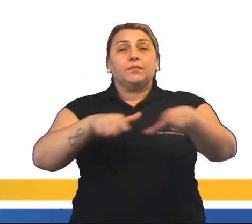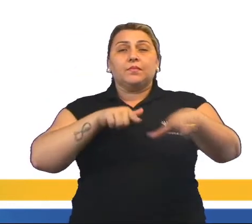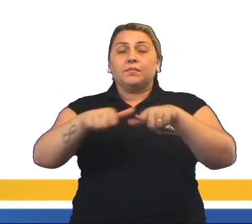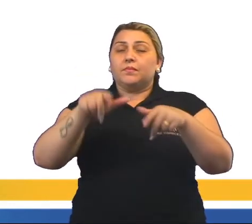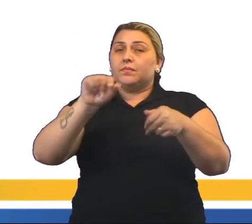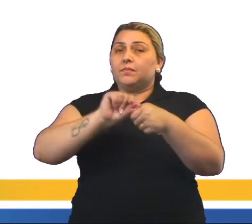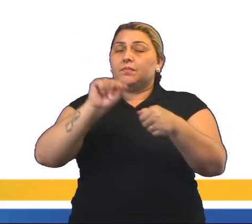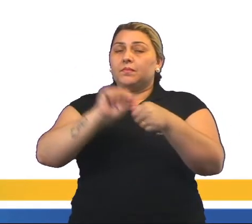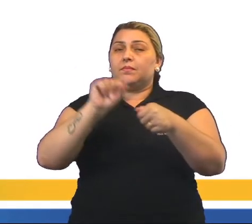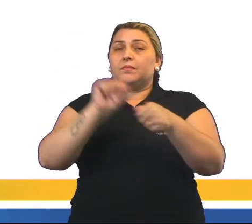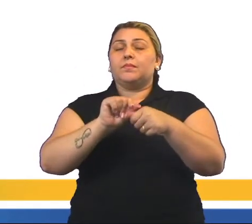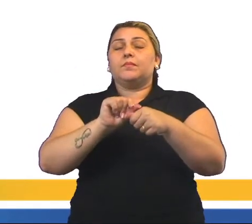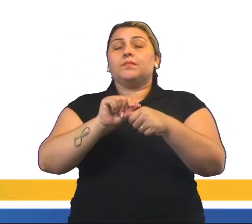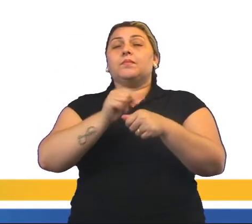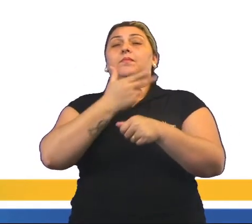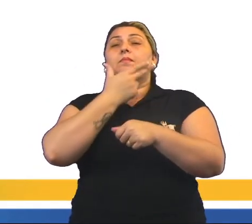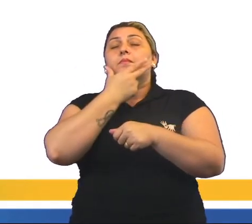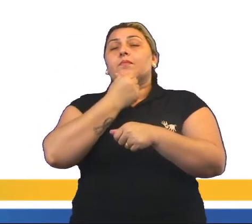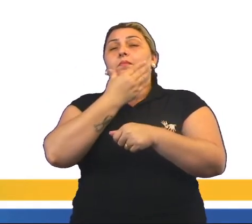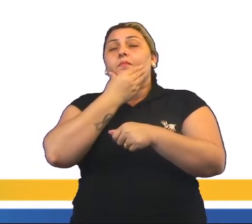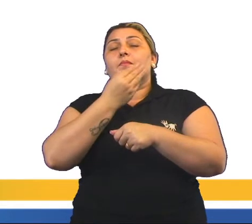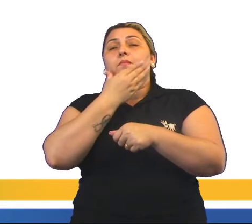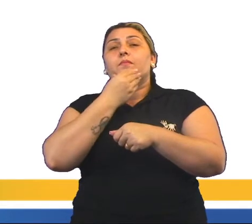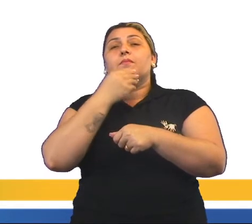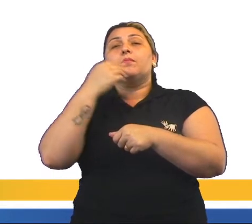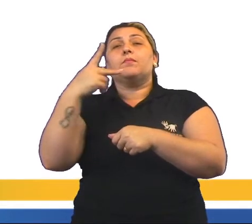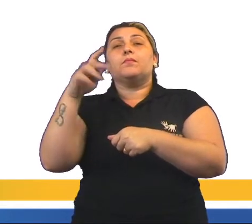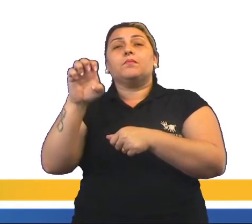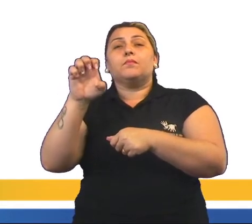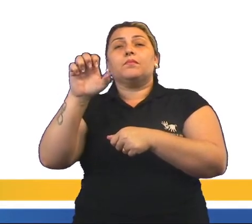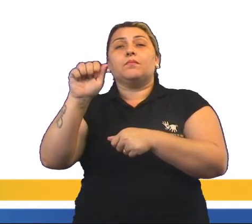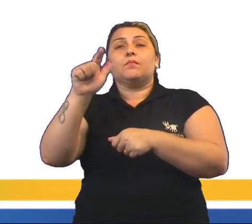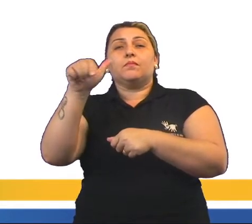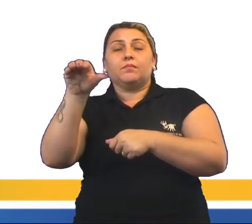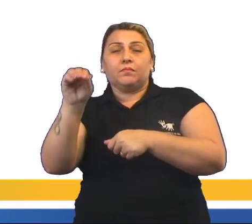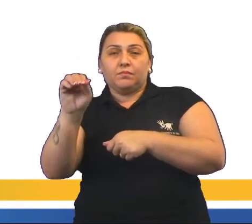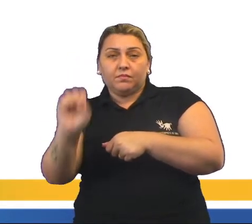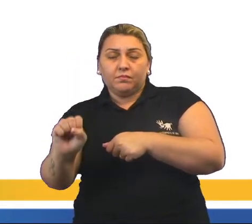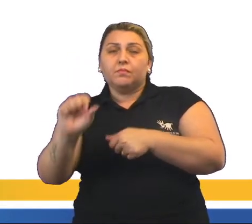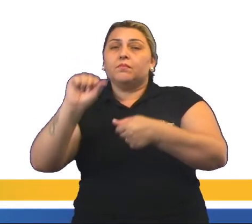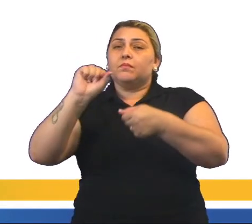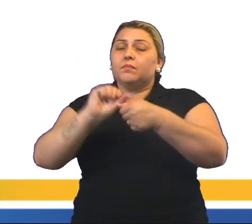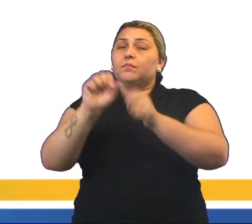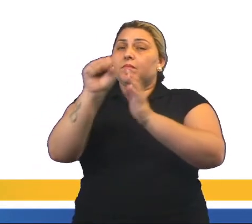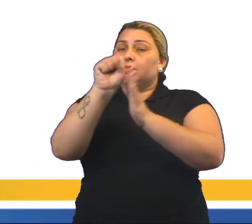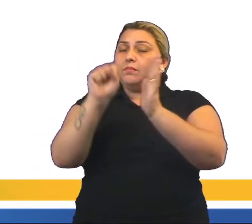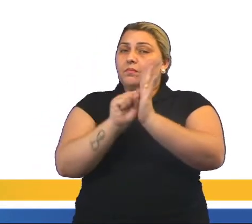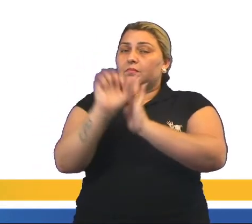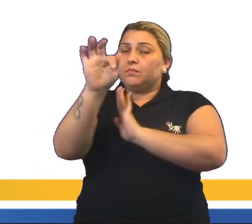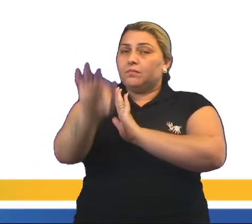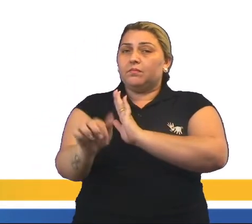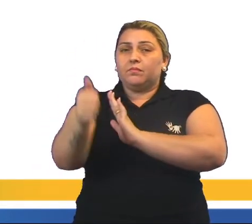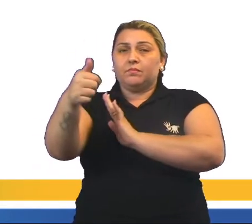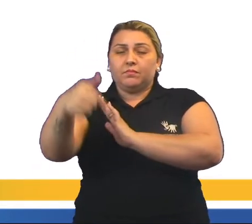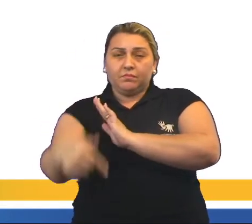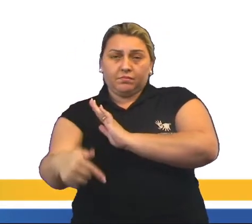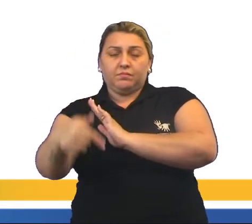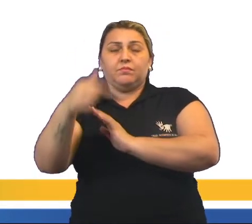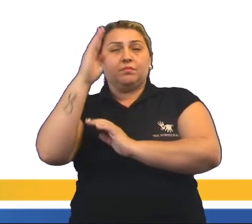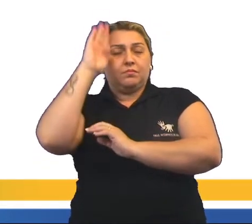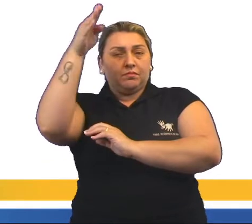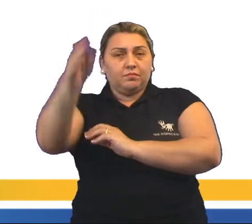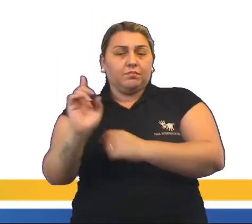realizado pelos capatazes e pelos peões. Até fins do século XVII, a principal